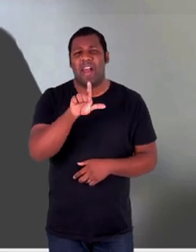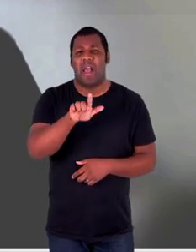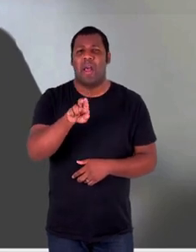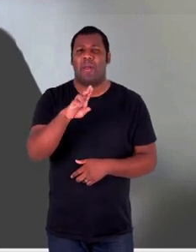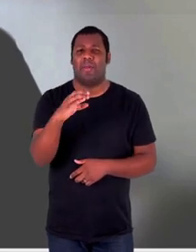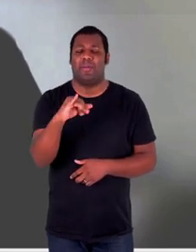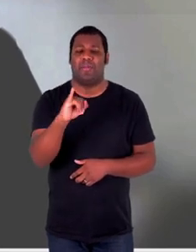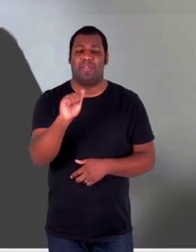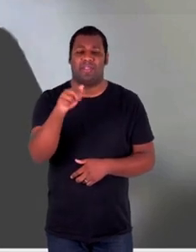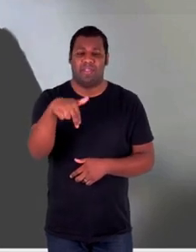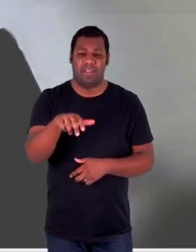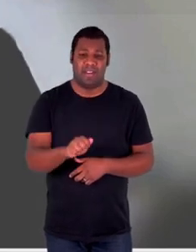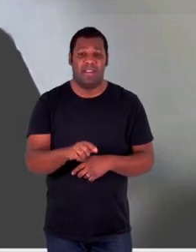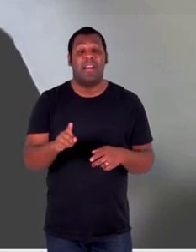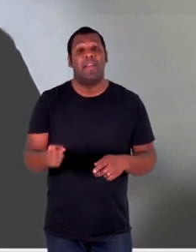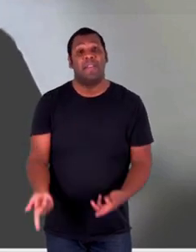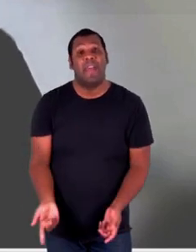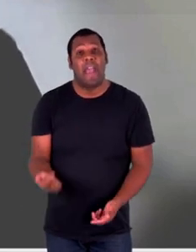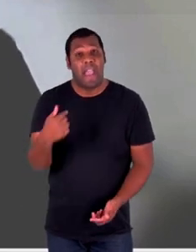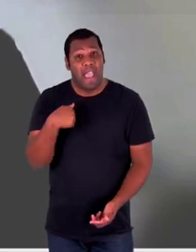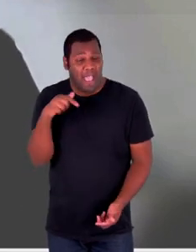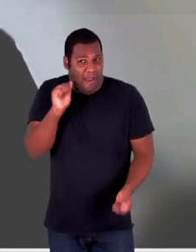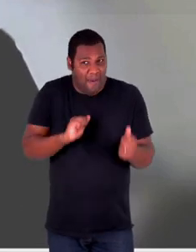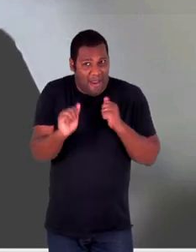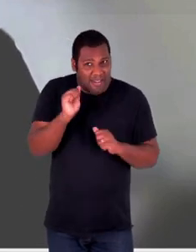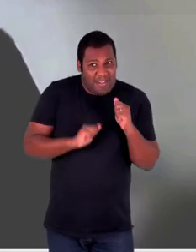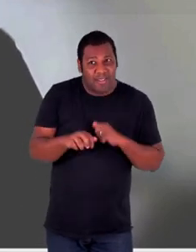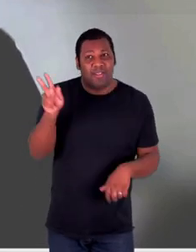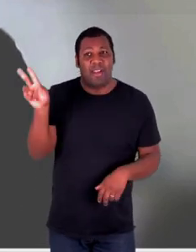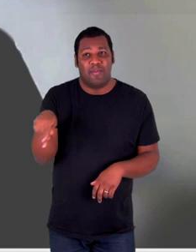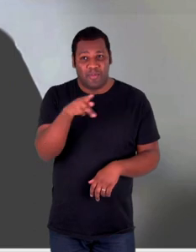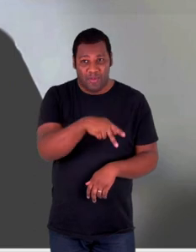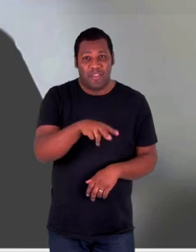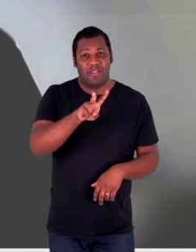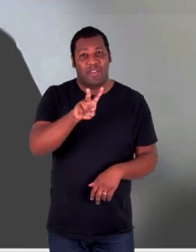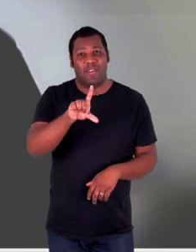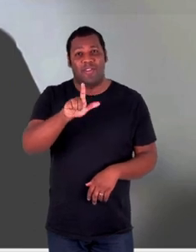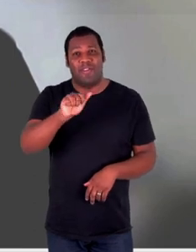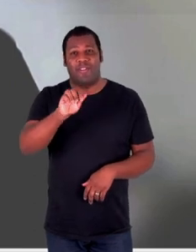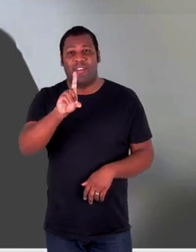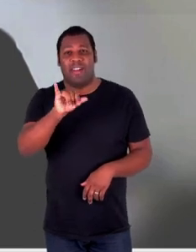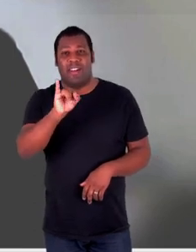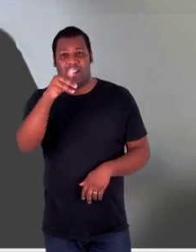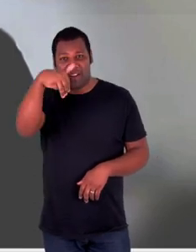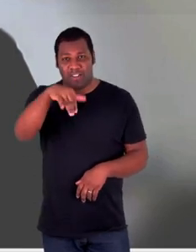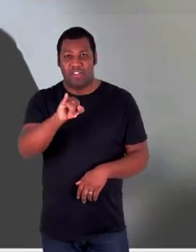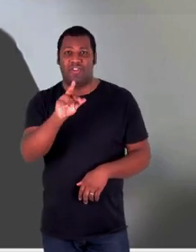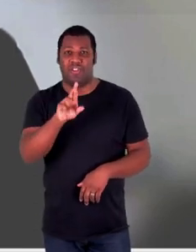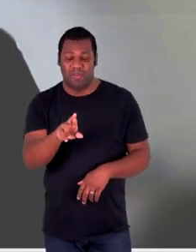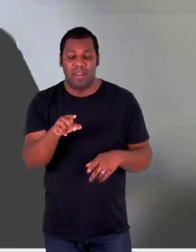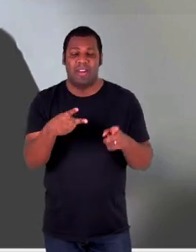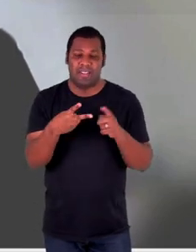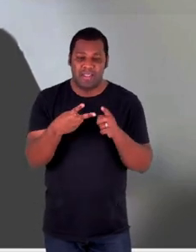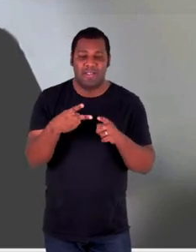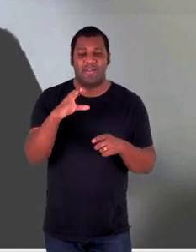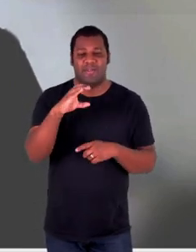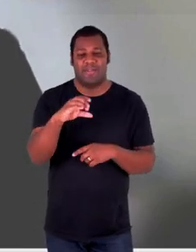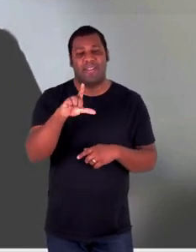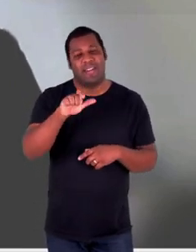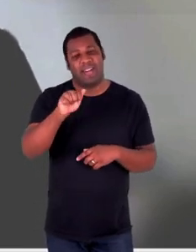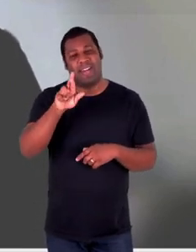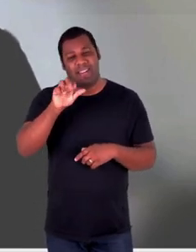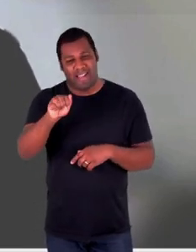mas a verdade é que eu estou ansioso para escutar o professor Vladimir e a Clara na sequência sobre o que seriam as intervenções dele. Muito obrigado.